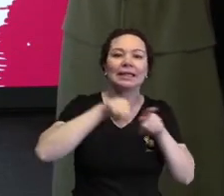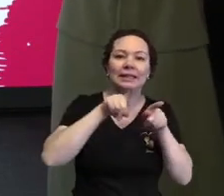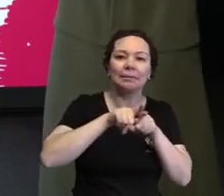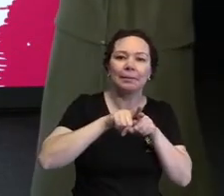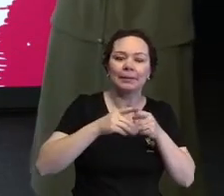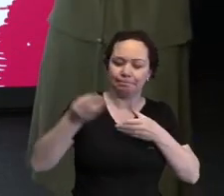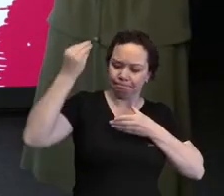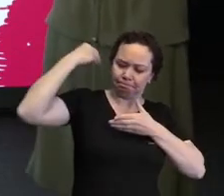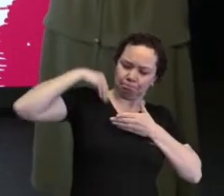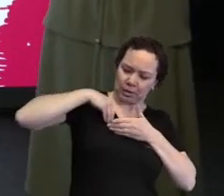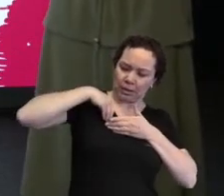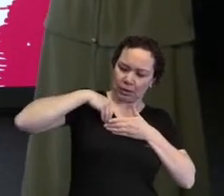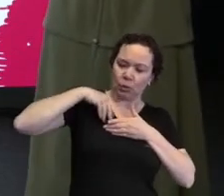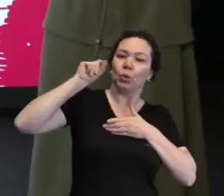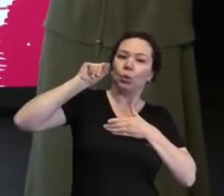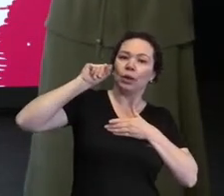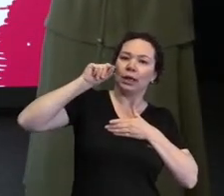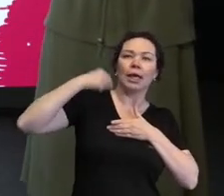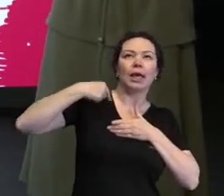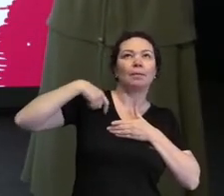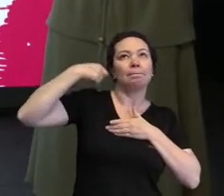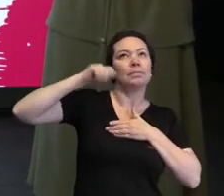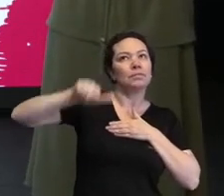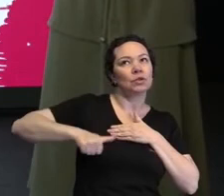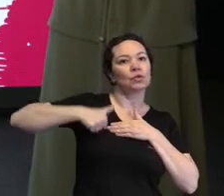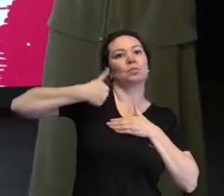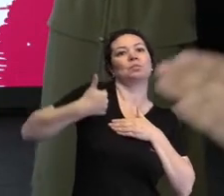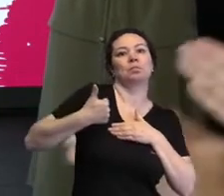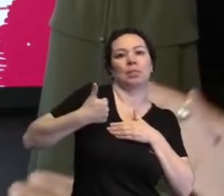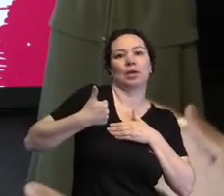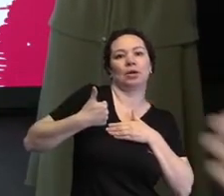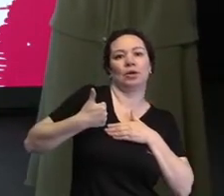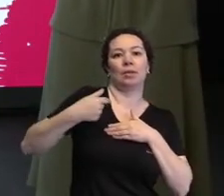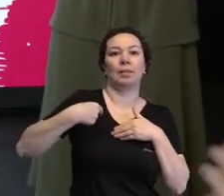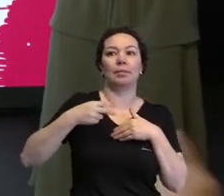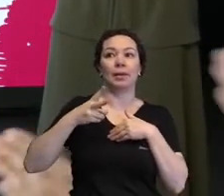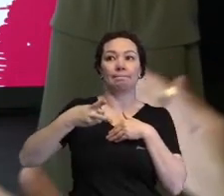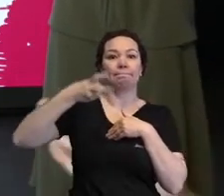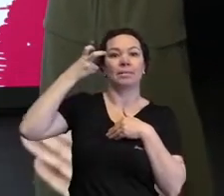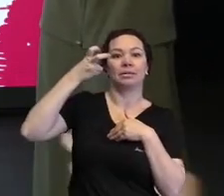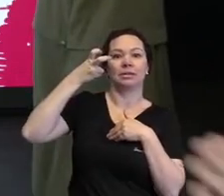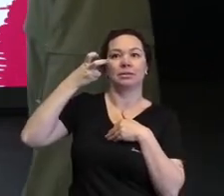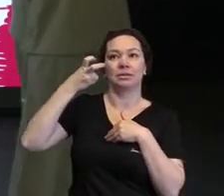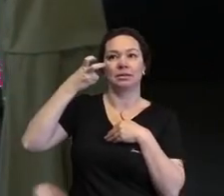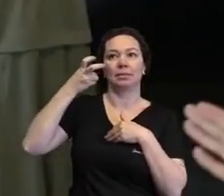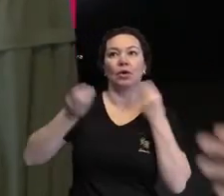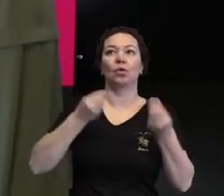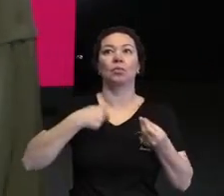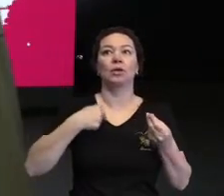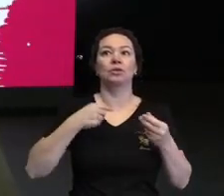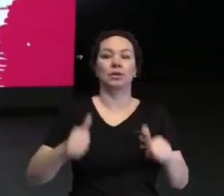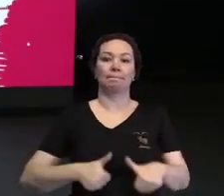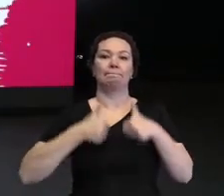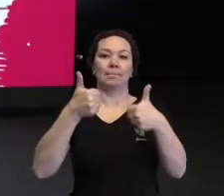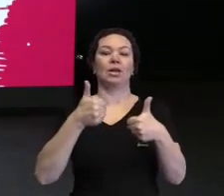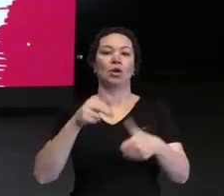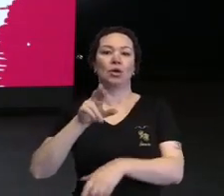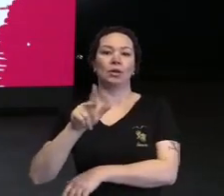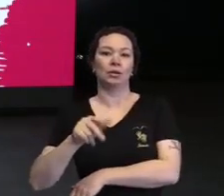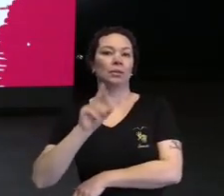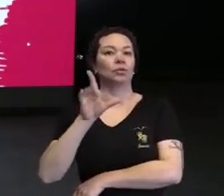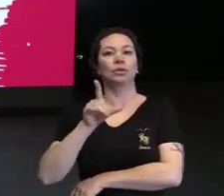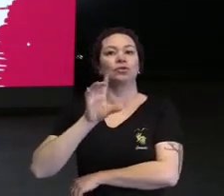assim como o Congresso hoje, né? Na desconstrução, para que você possa ver como ser melhores irmãos, não